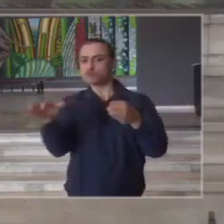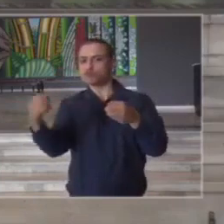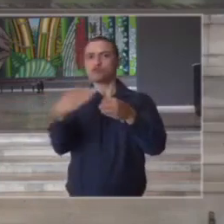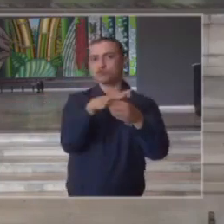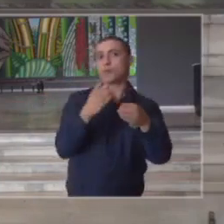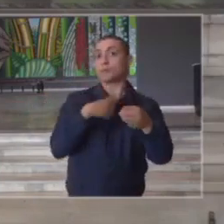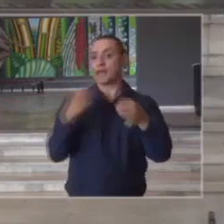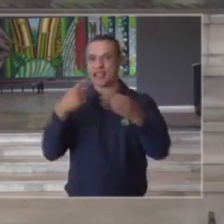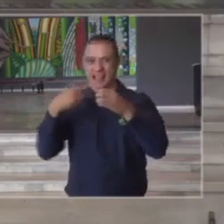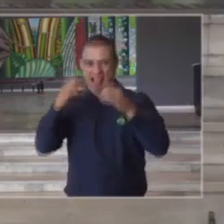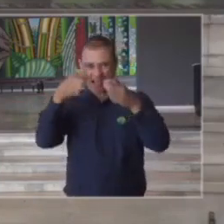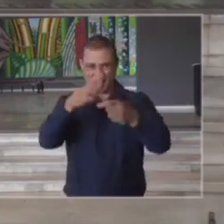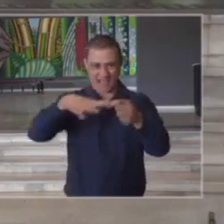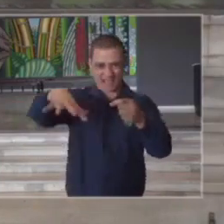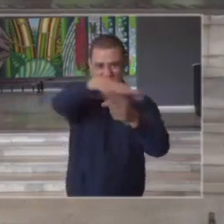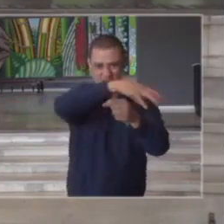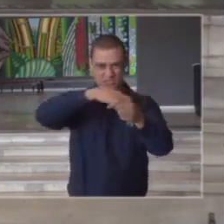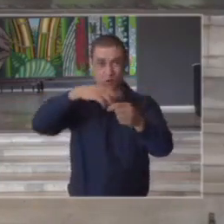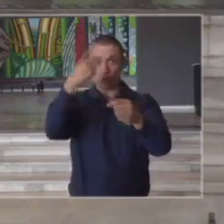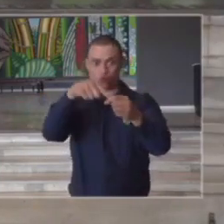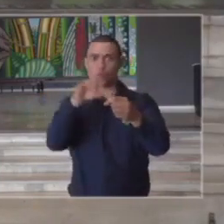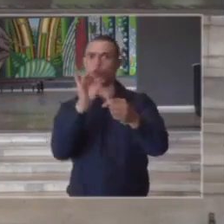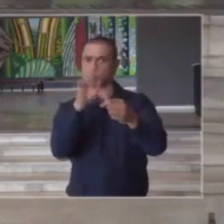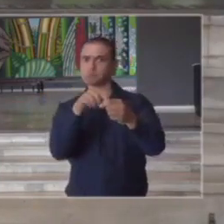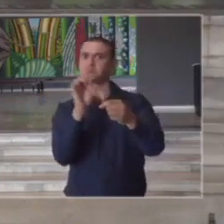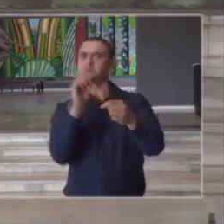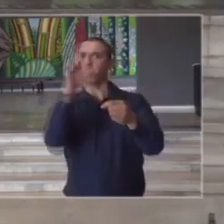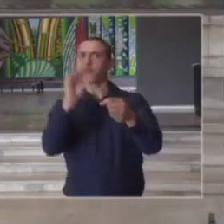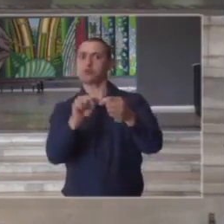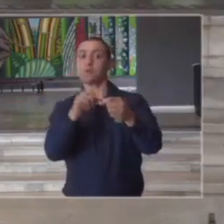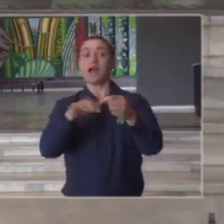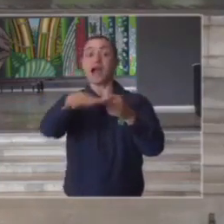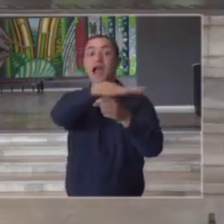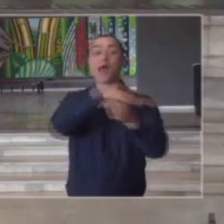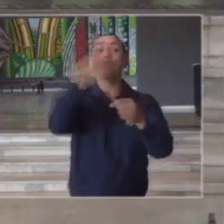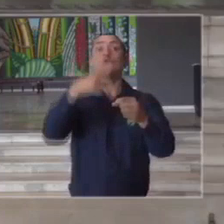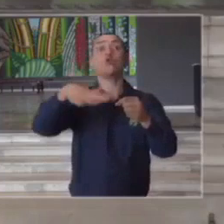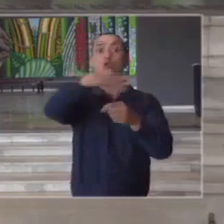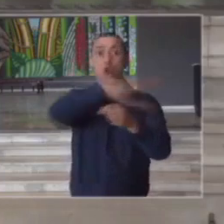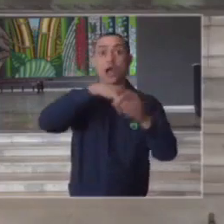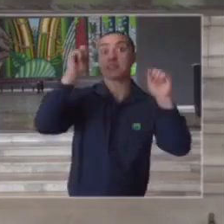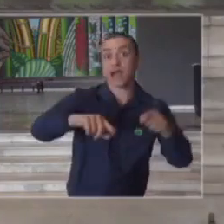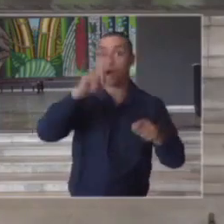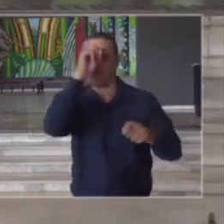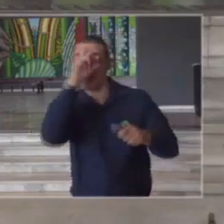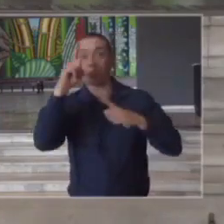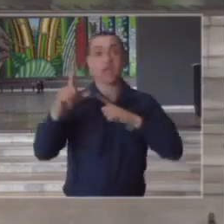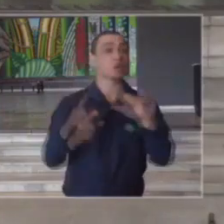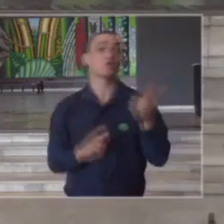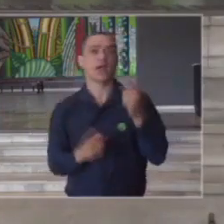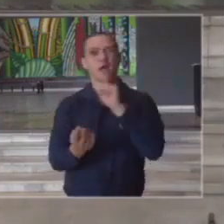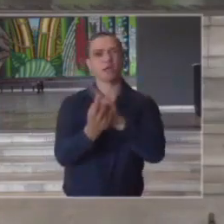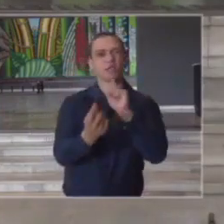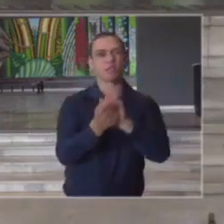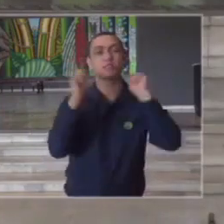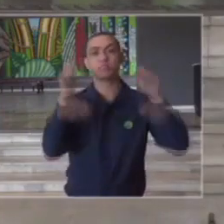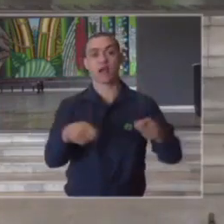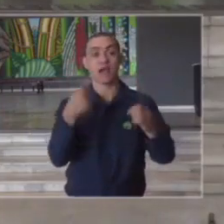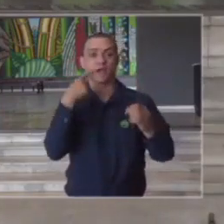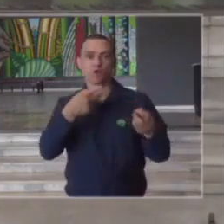na região em torno e qual a capacidade local e regional de atendimento